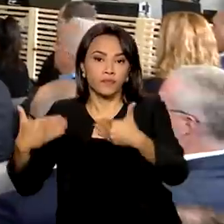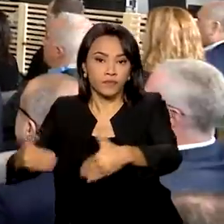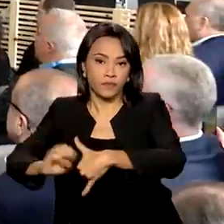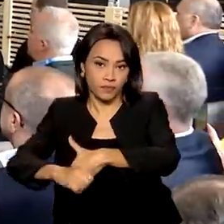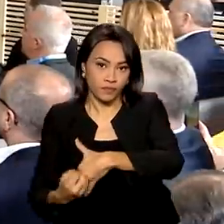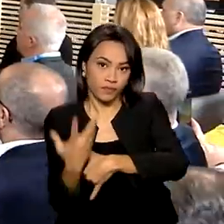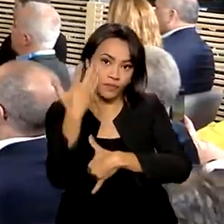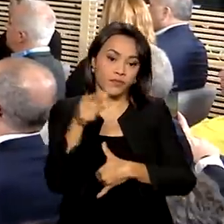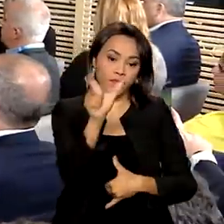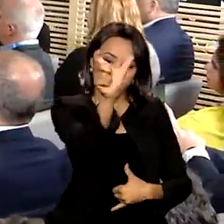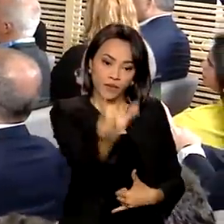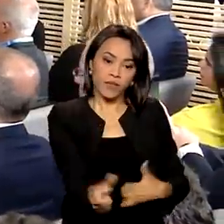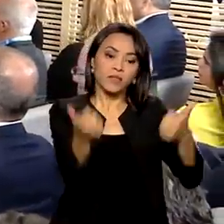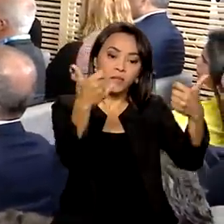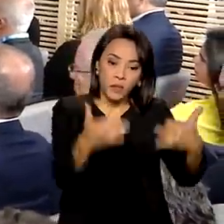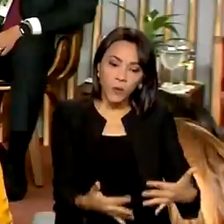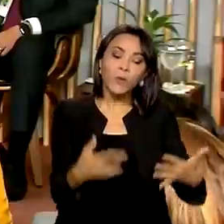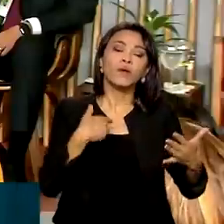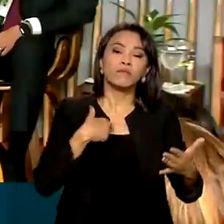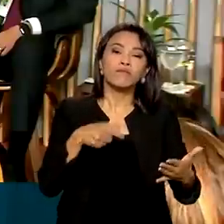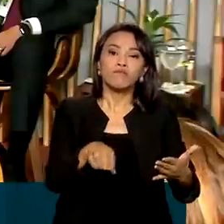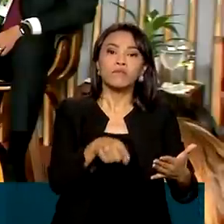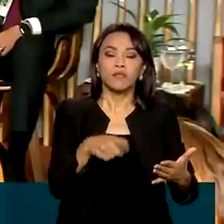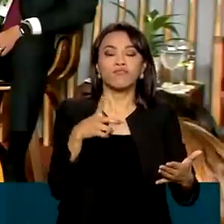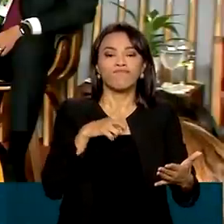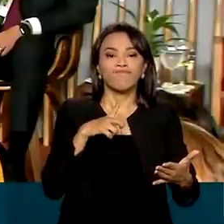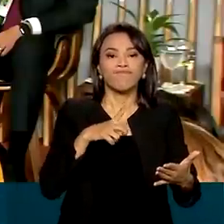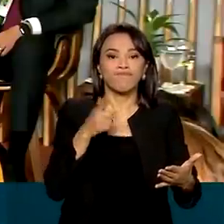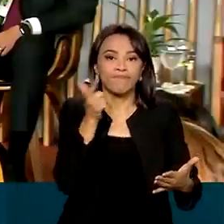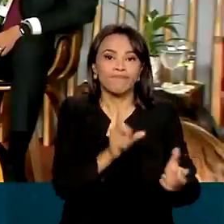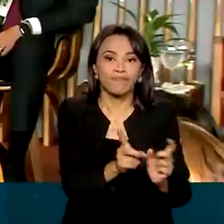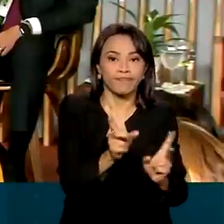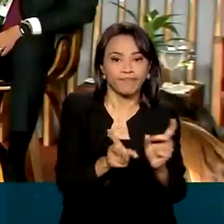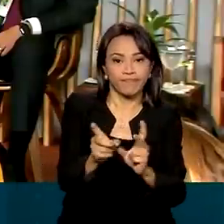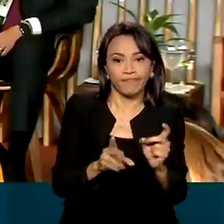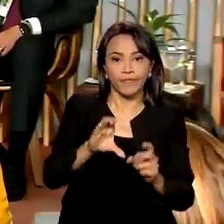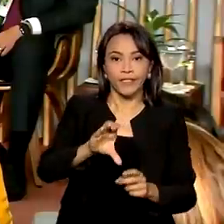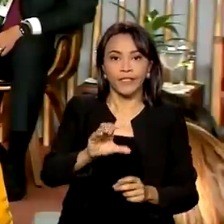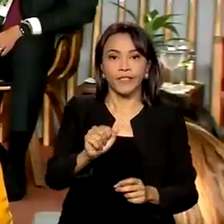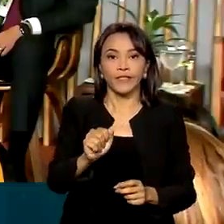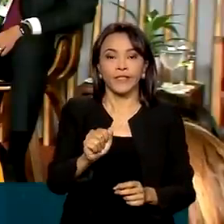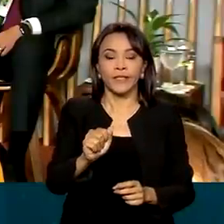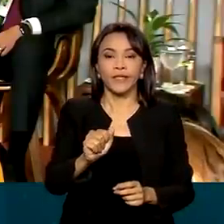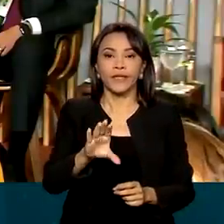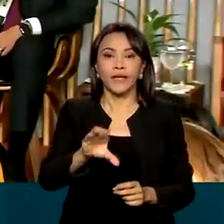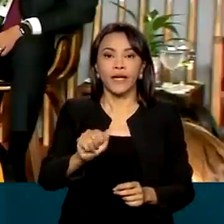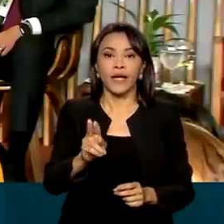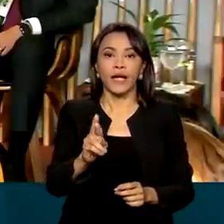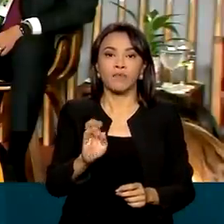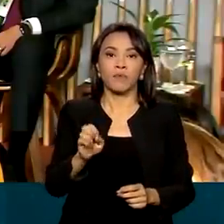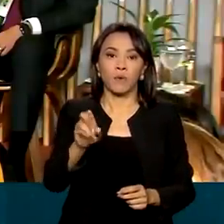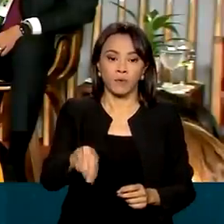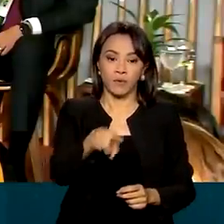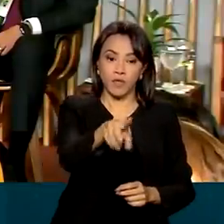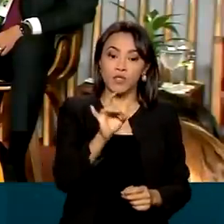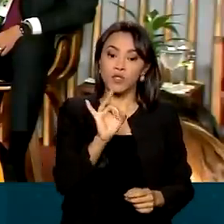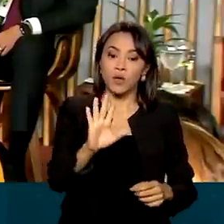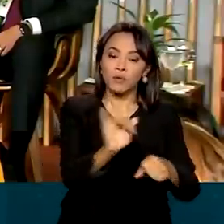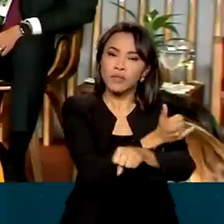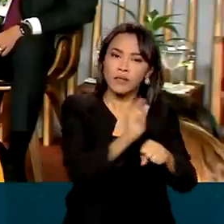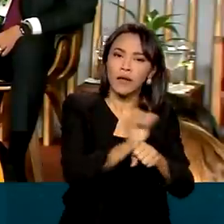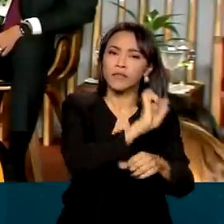regulamenta o mercado de carbono no Brasil. Só com a ciência a gente vai garantir metodologias e critérios mínimos para que esse mercado